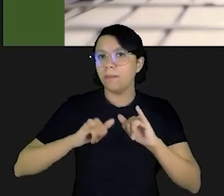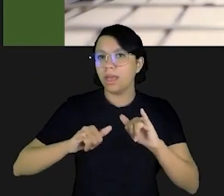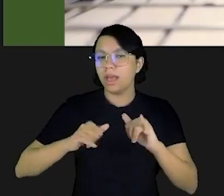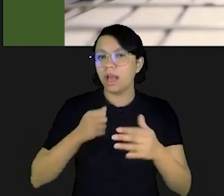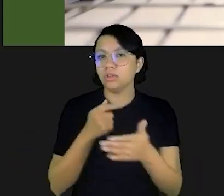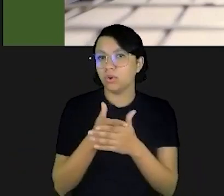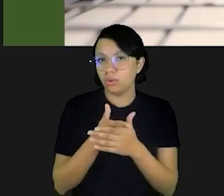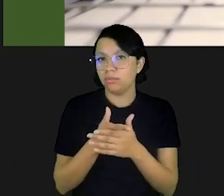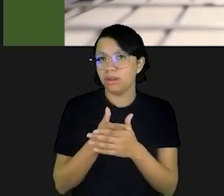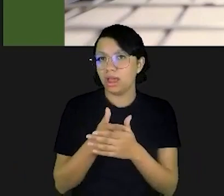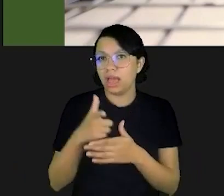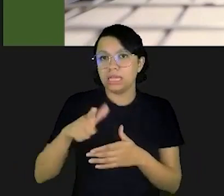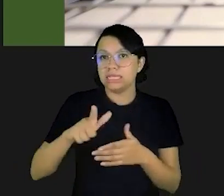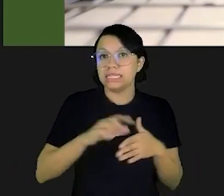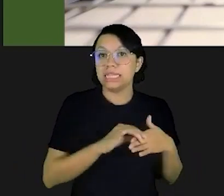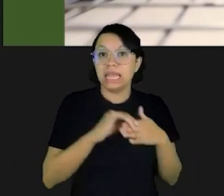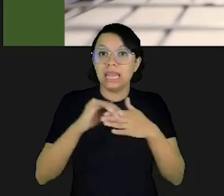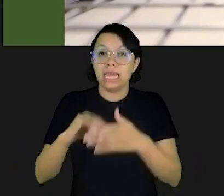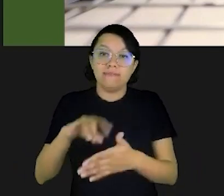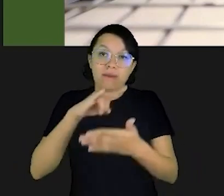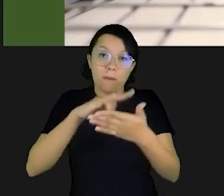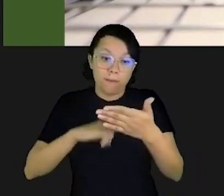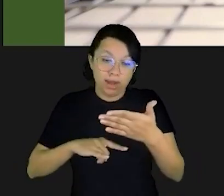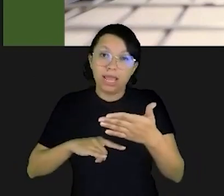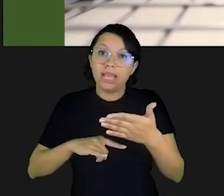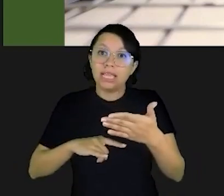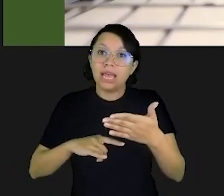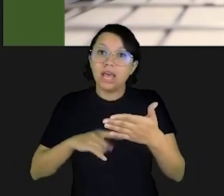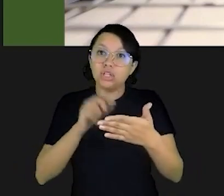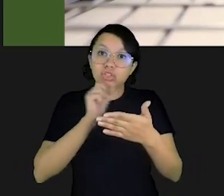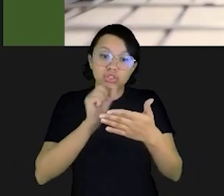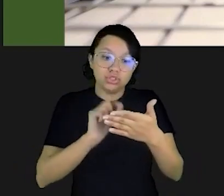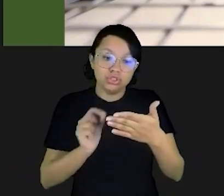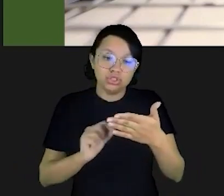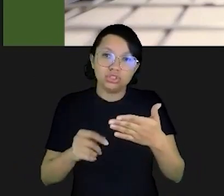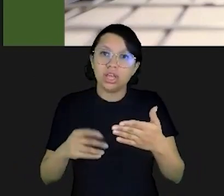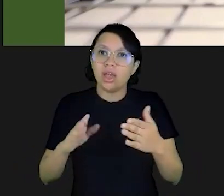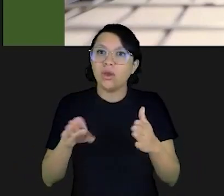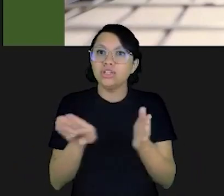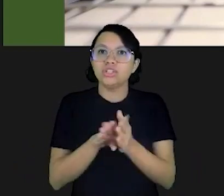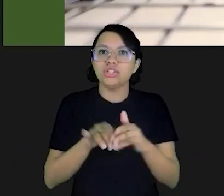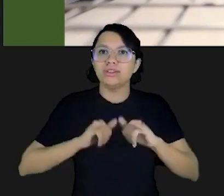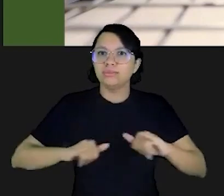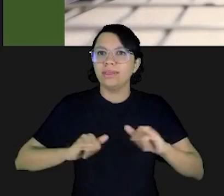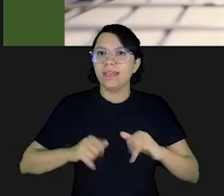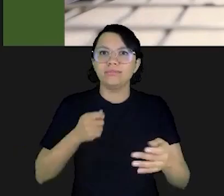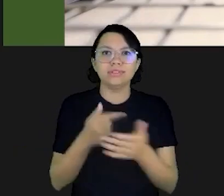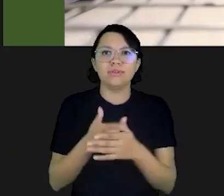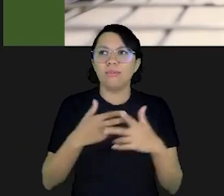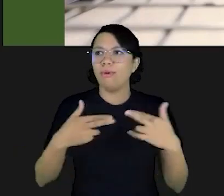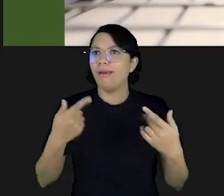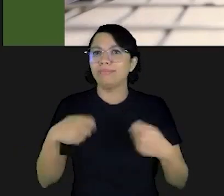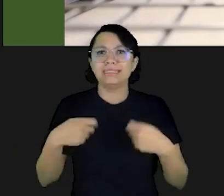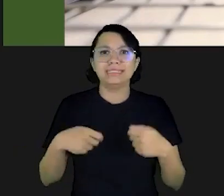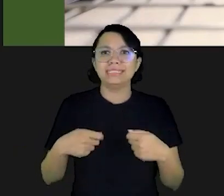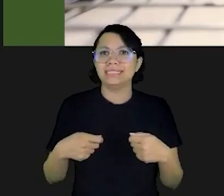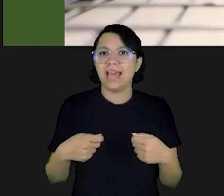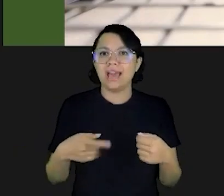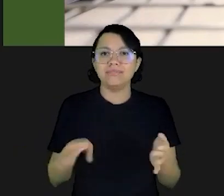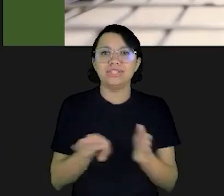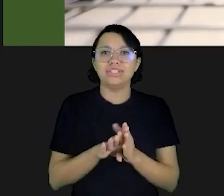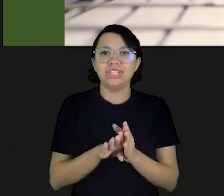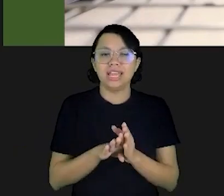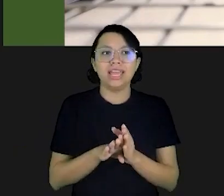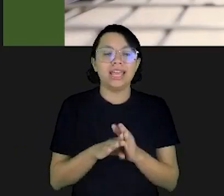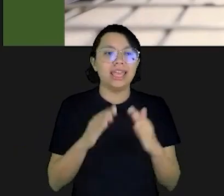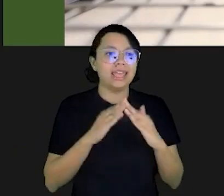supermercado fazer compras sem ter levado uma lista? E quando chega no mercado você compra coisa que não precisava, chega em casa, abre